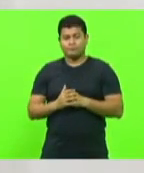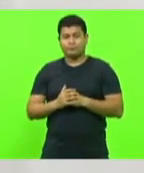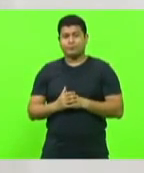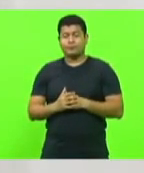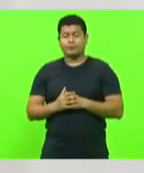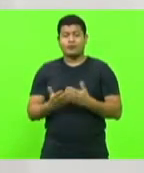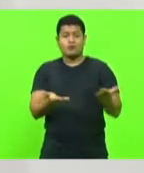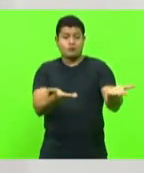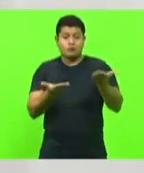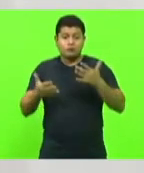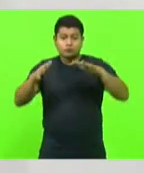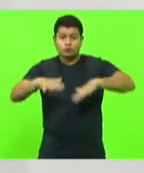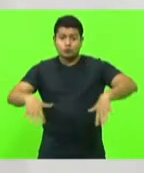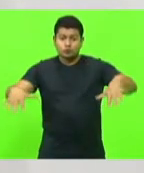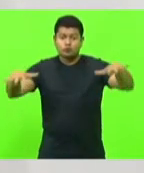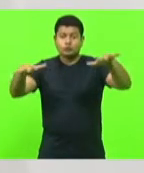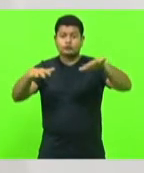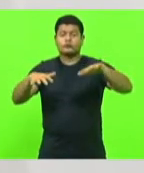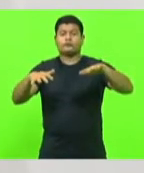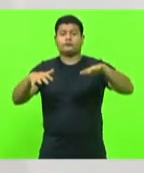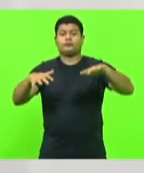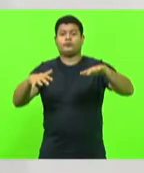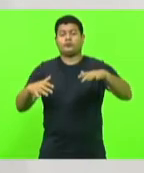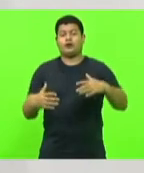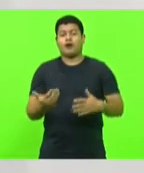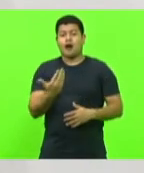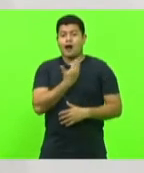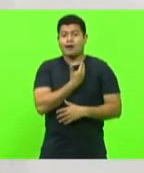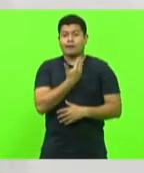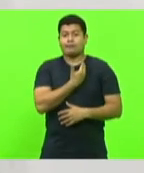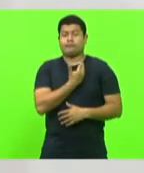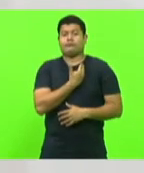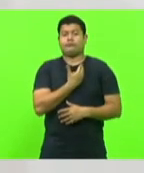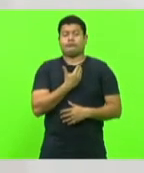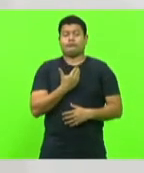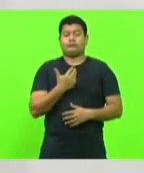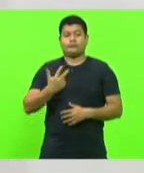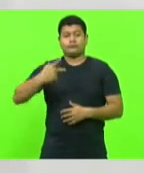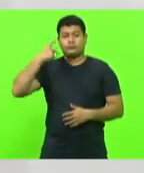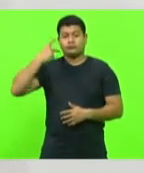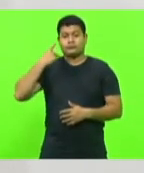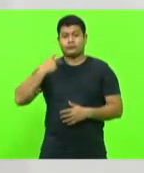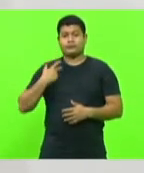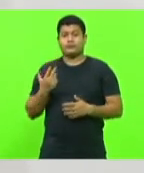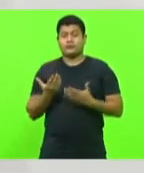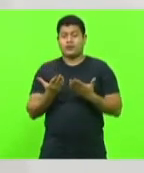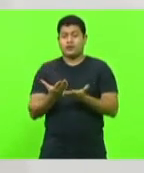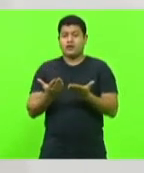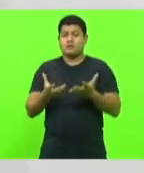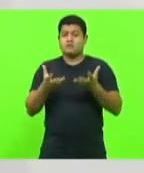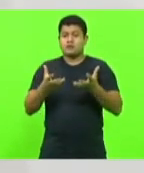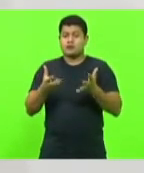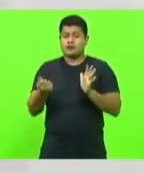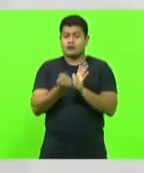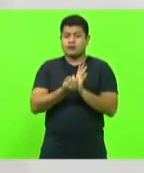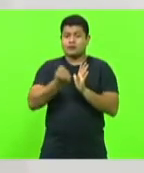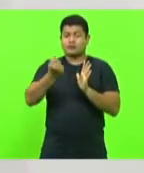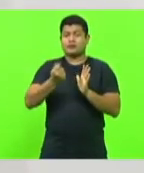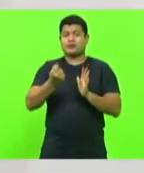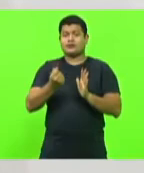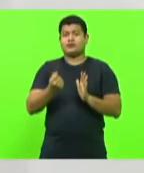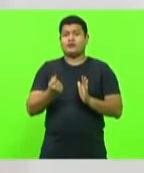convite a todos e todas as colegas parlamentares e faço questão de registrar aqui as conquistas.